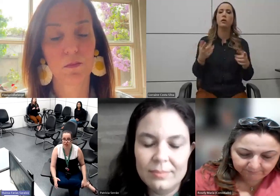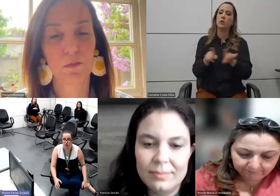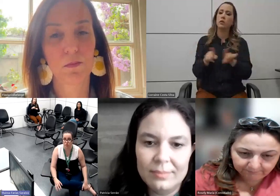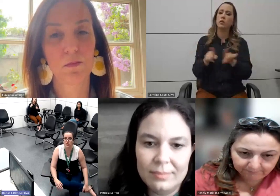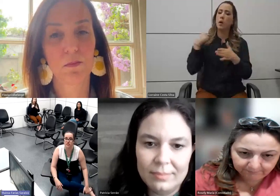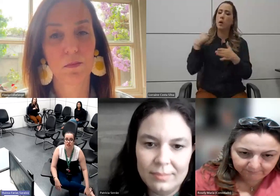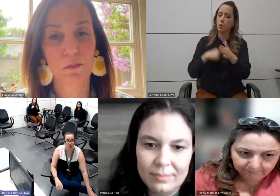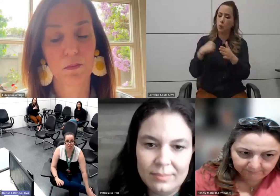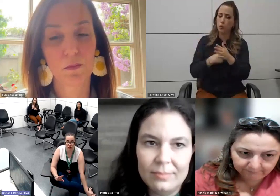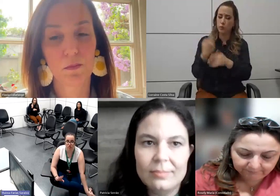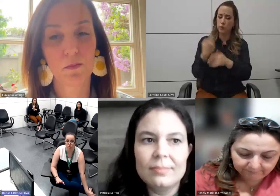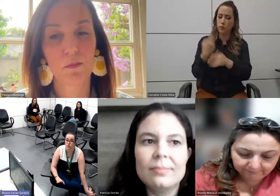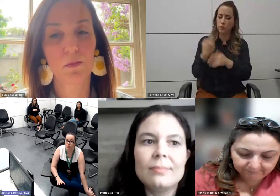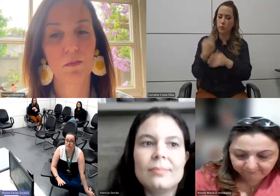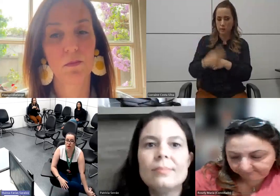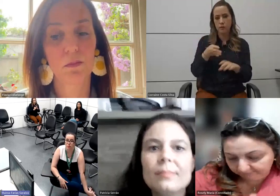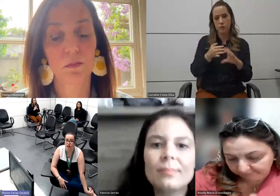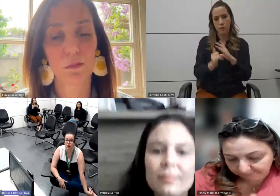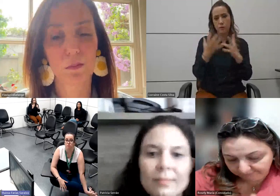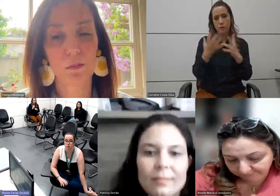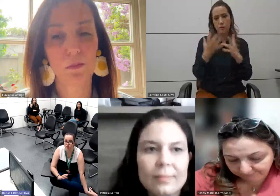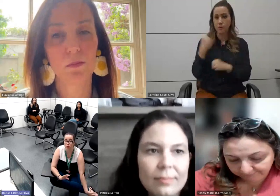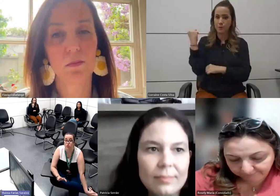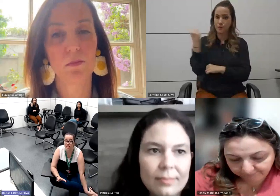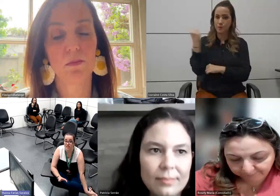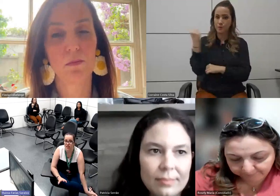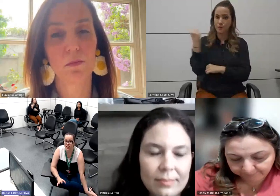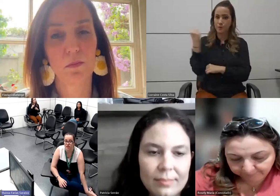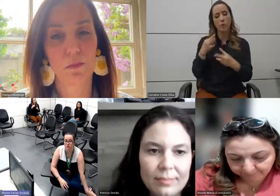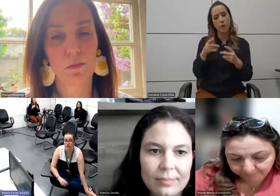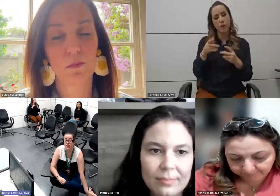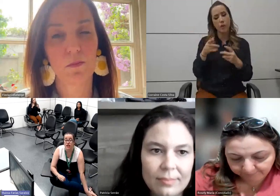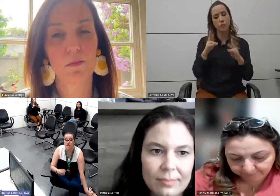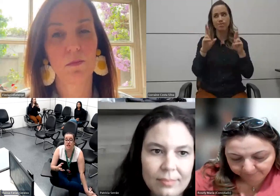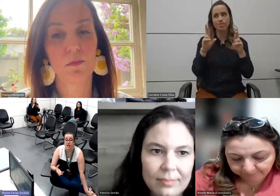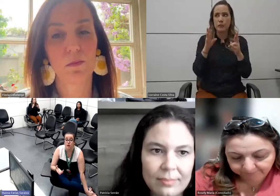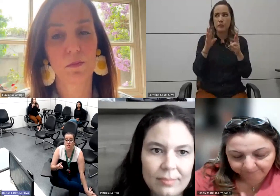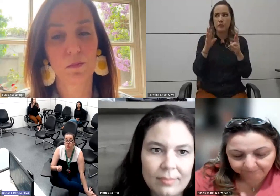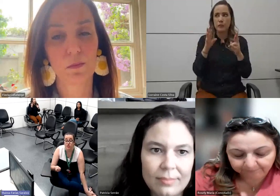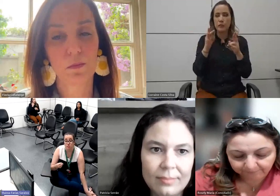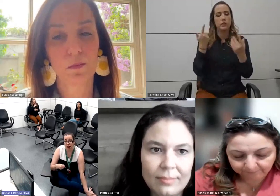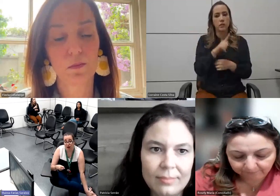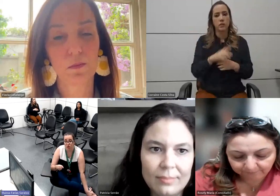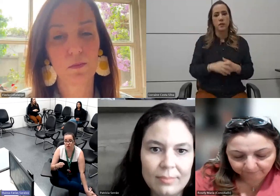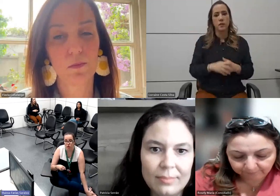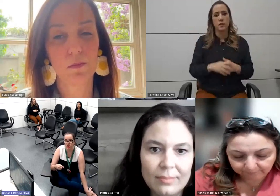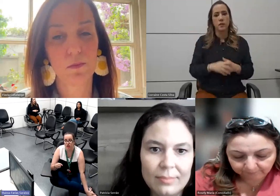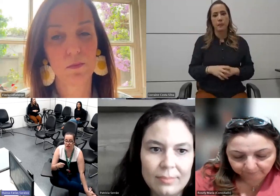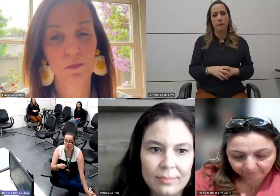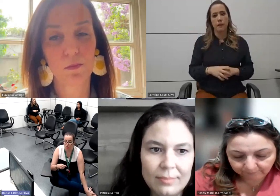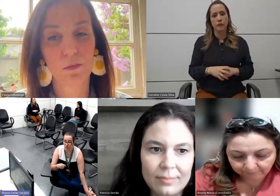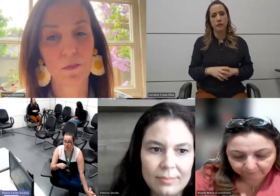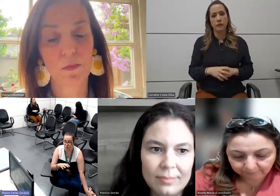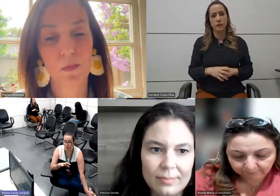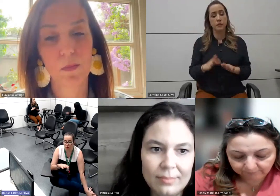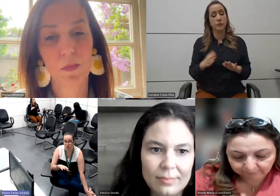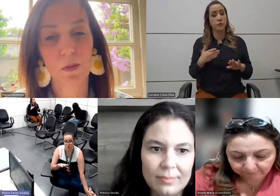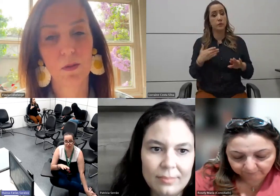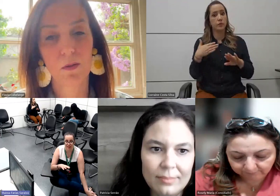está travando aqui dentro da EBC e vamos torcer para que tudo dê certo. E aí, eu esbarro em outro